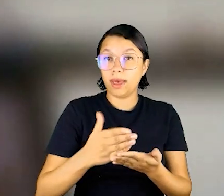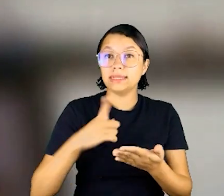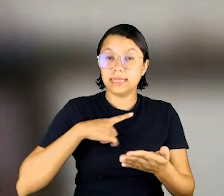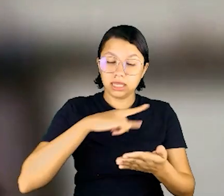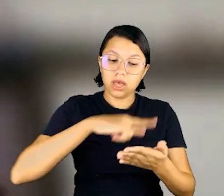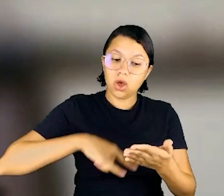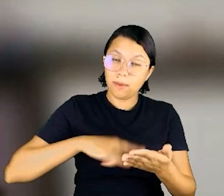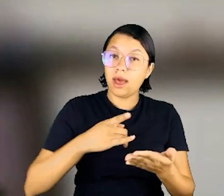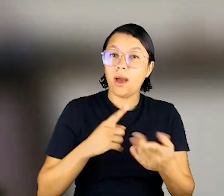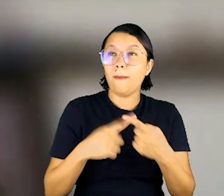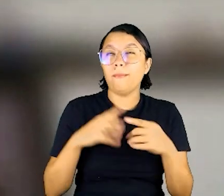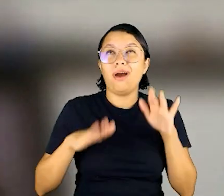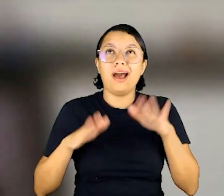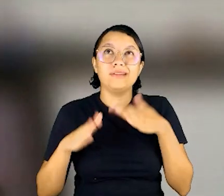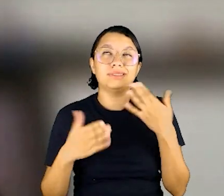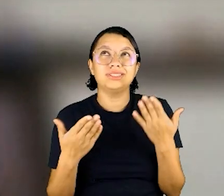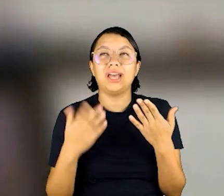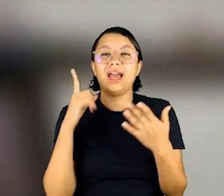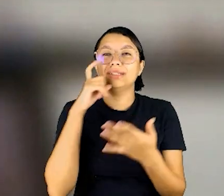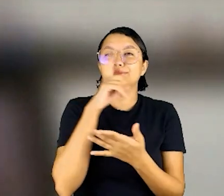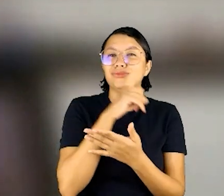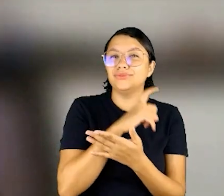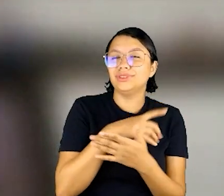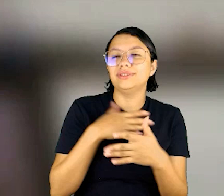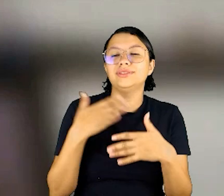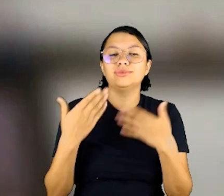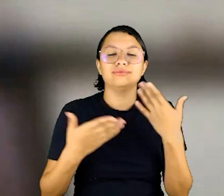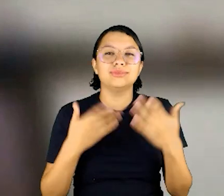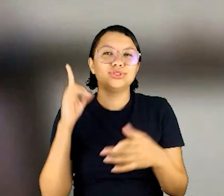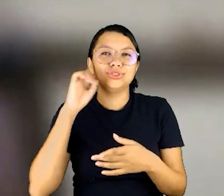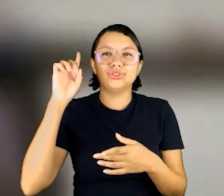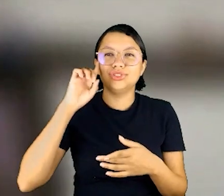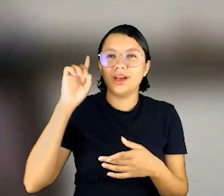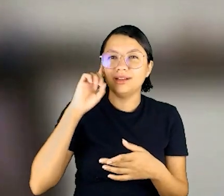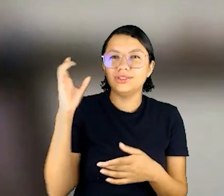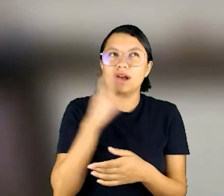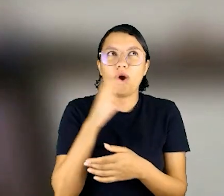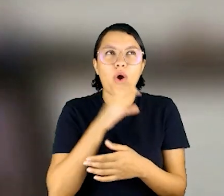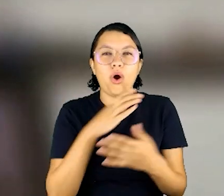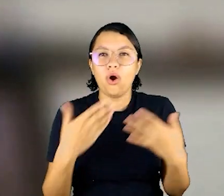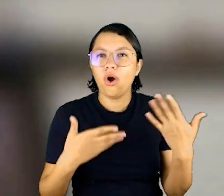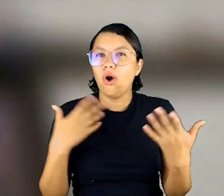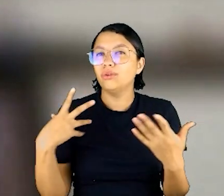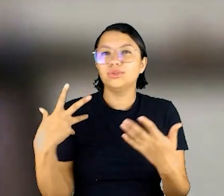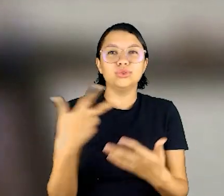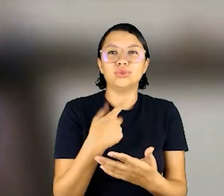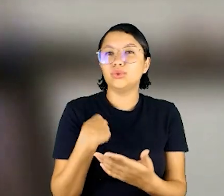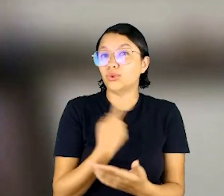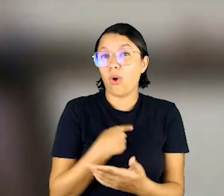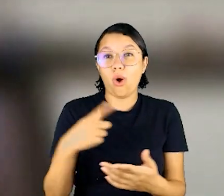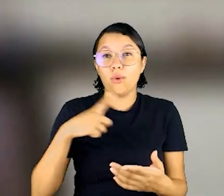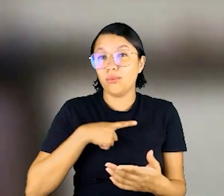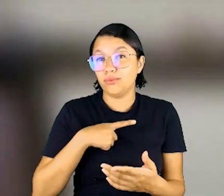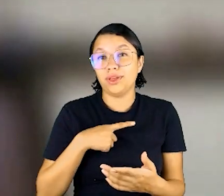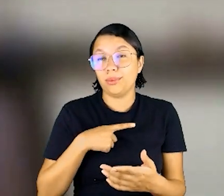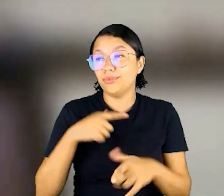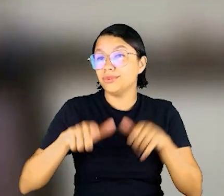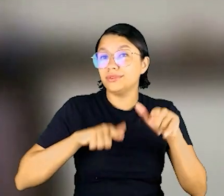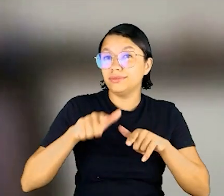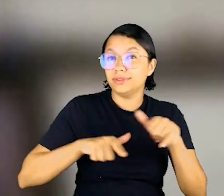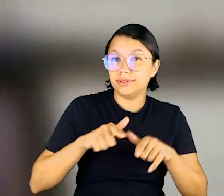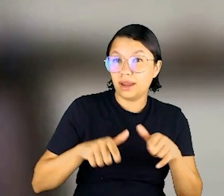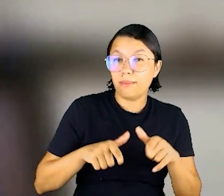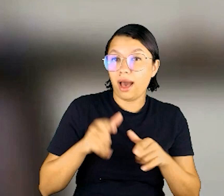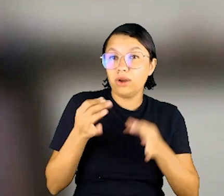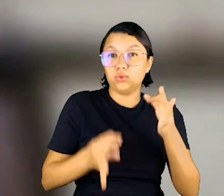que já partam de algum material. Porque, às vezes, a gente fica assim, às vezes, com muita dificuldade, né? Nesse dia a dia corrido que todos nós temos,